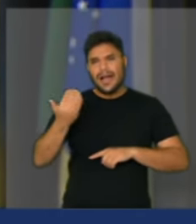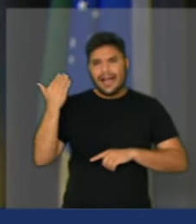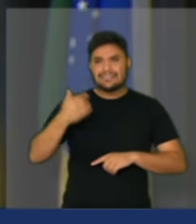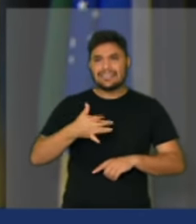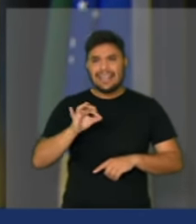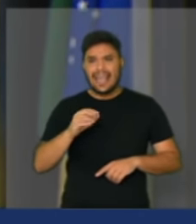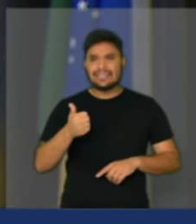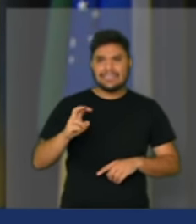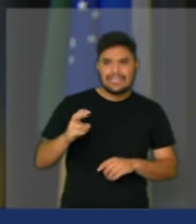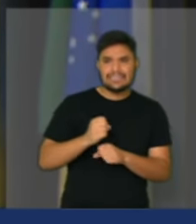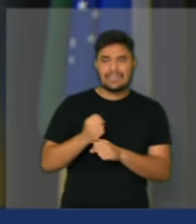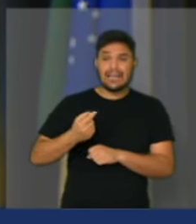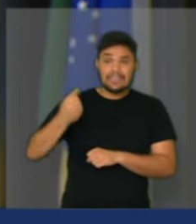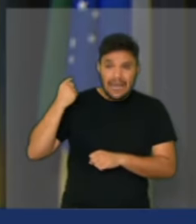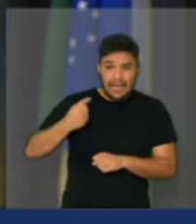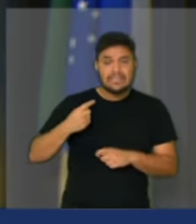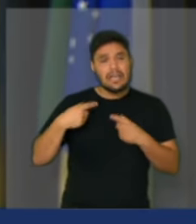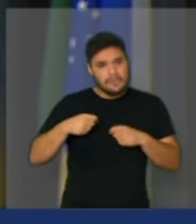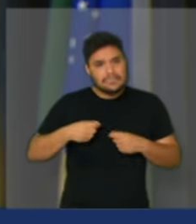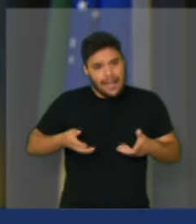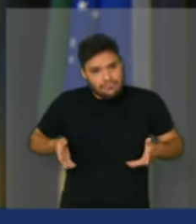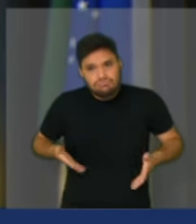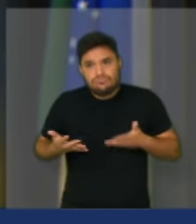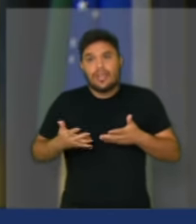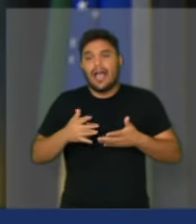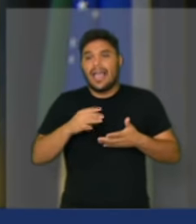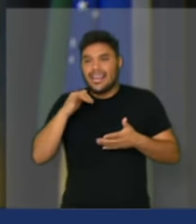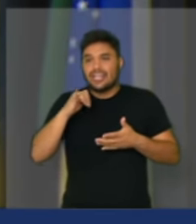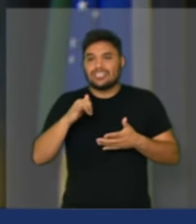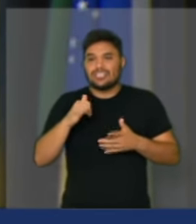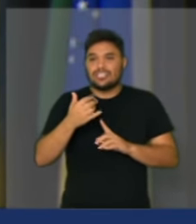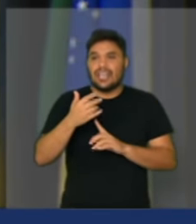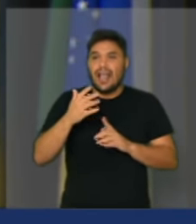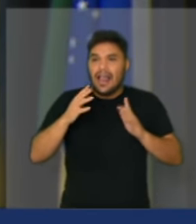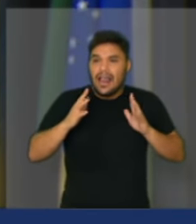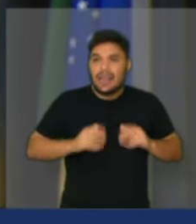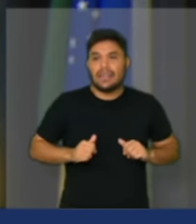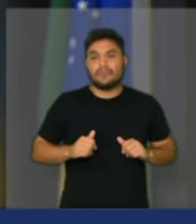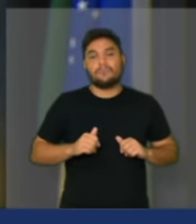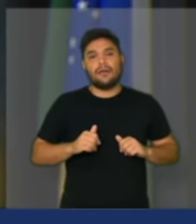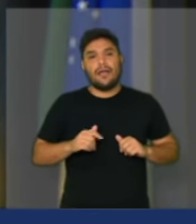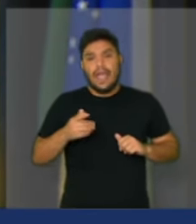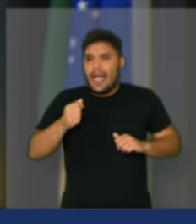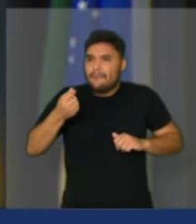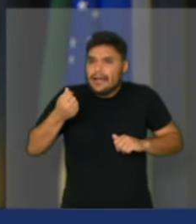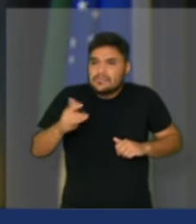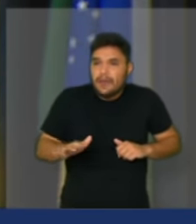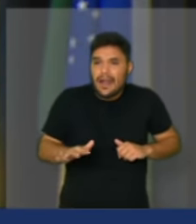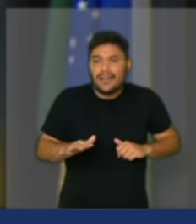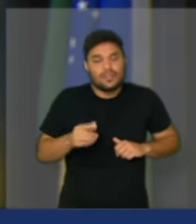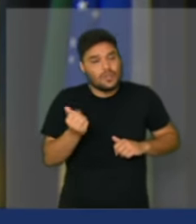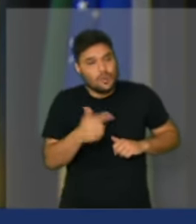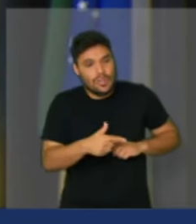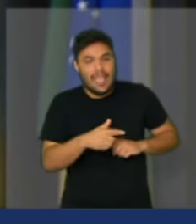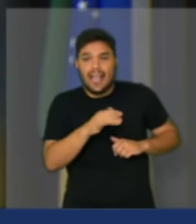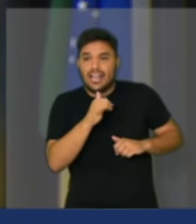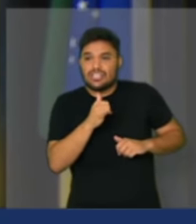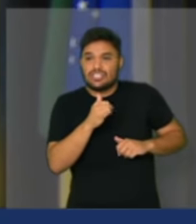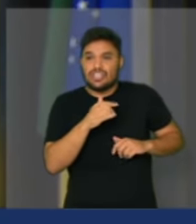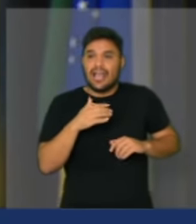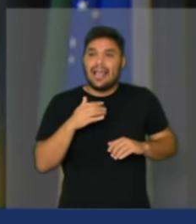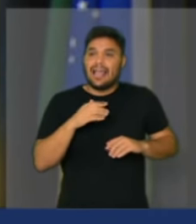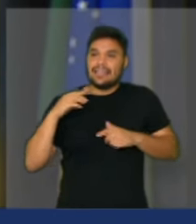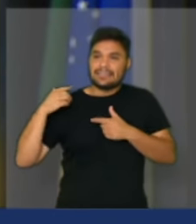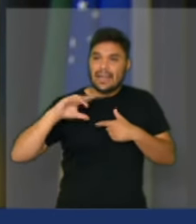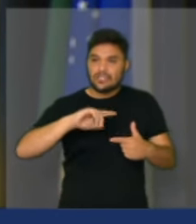atrás, precisava-se induzir a energia renovável. Hoje, energia renovável é muito mais barata do que a energia tradicional. No